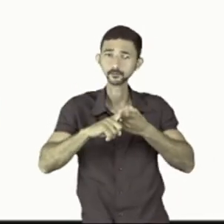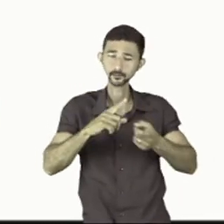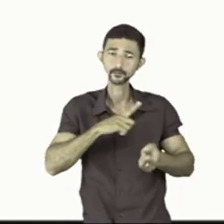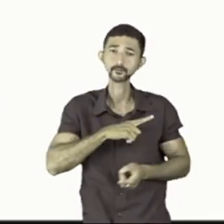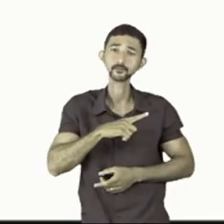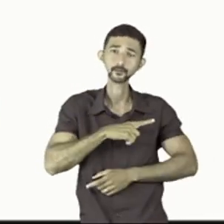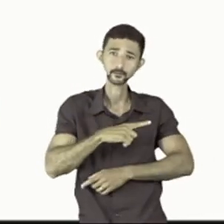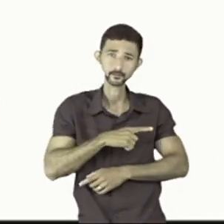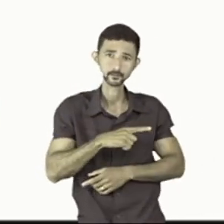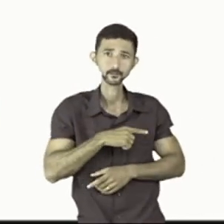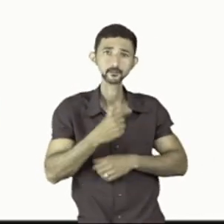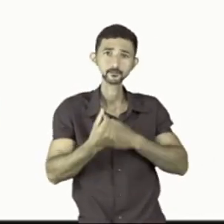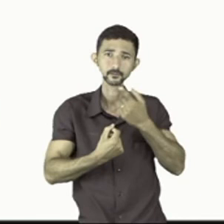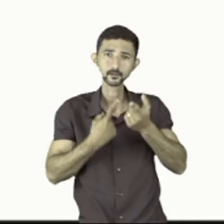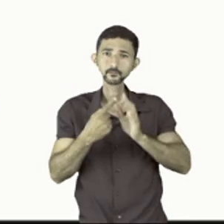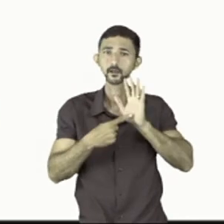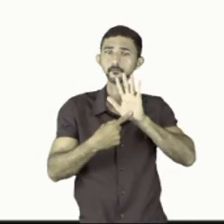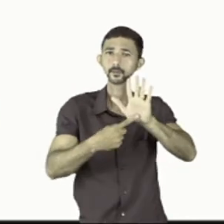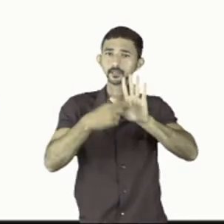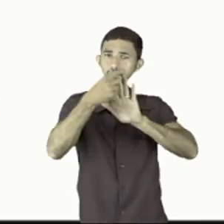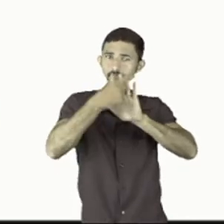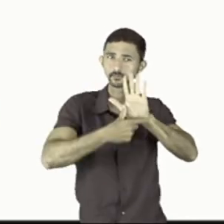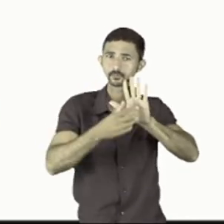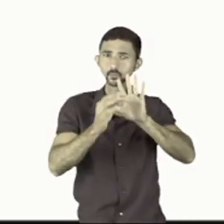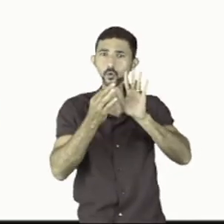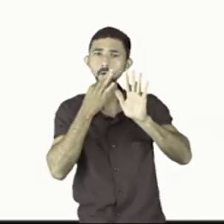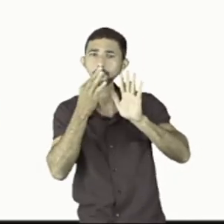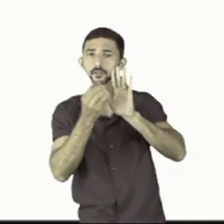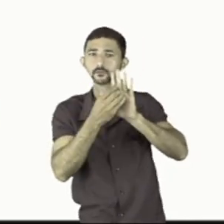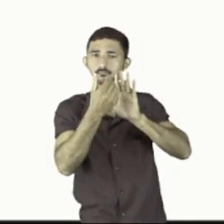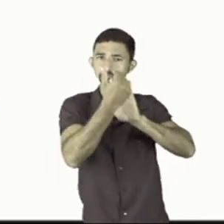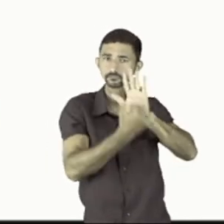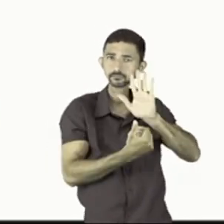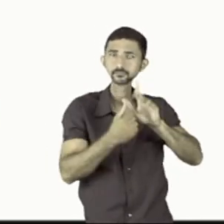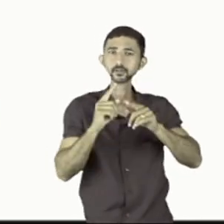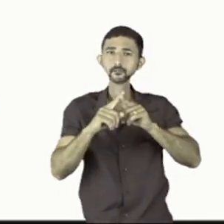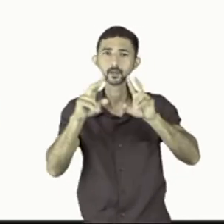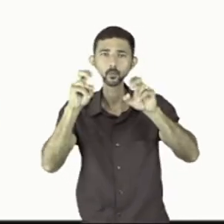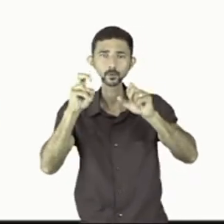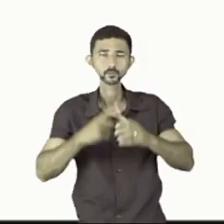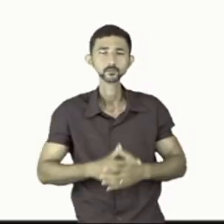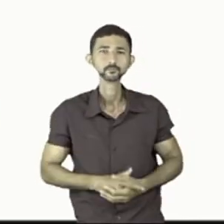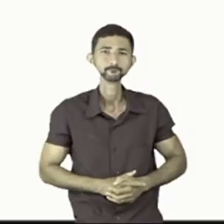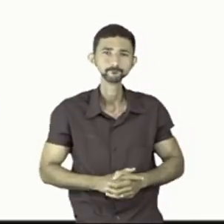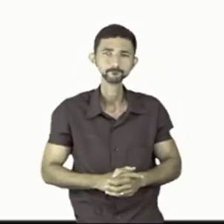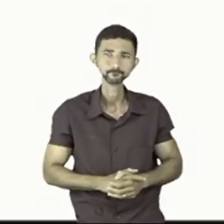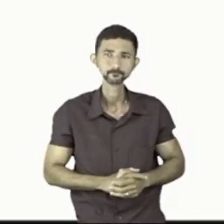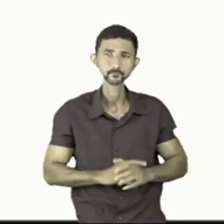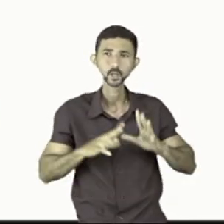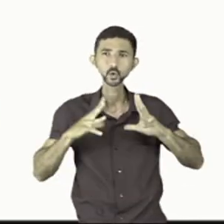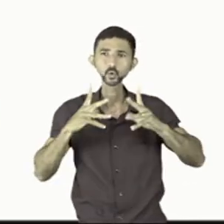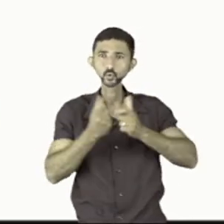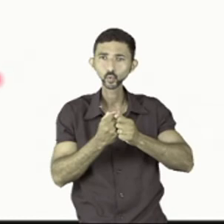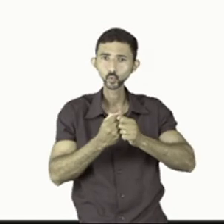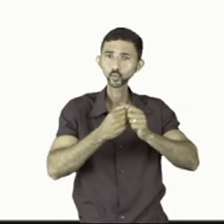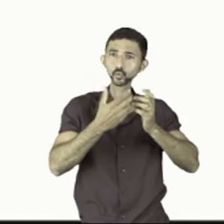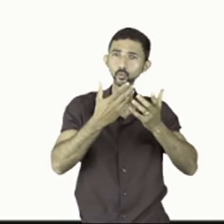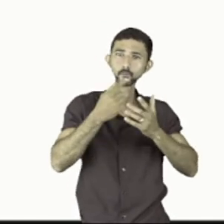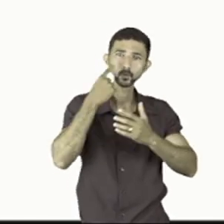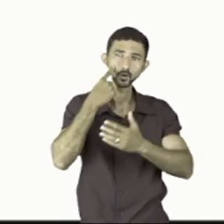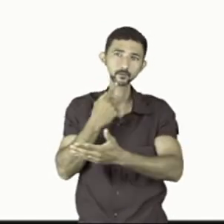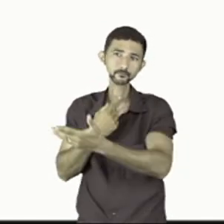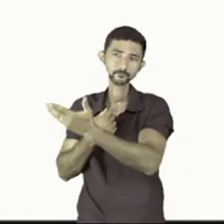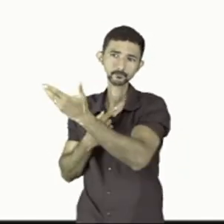elas apresentam uma determinada opinião a respeito de um assunto e aí tudo isso vai depender